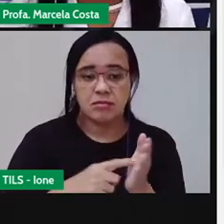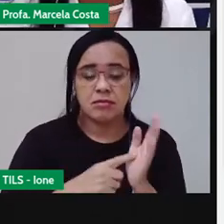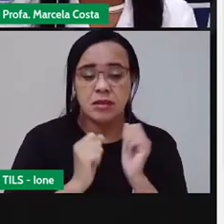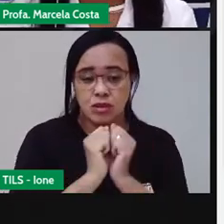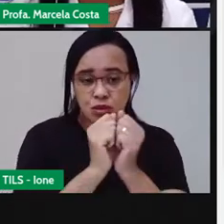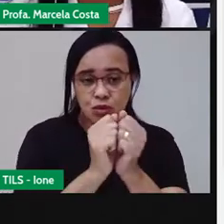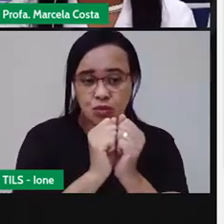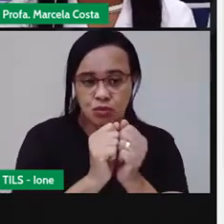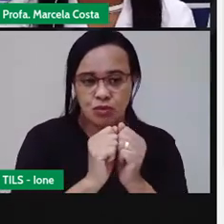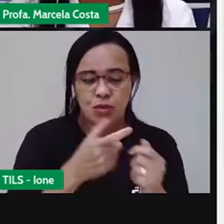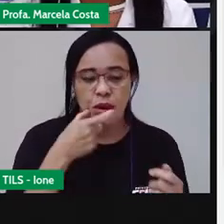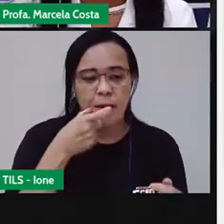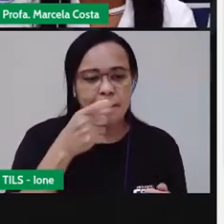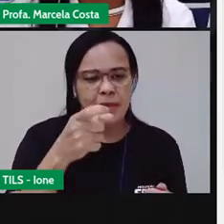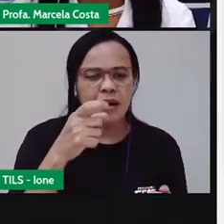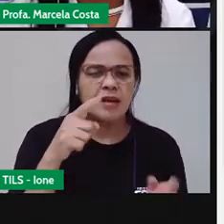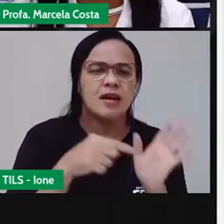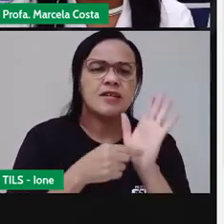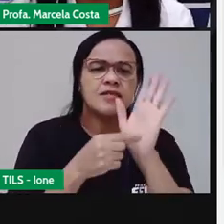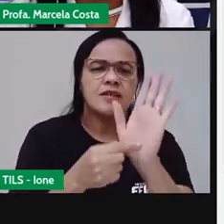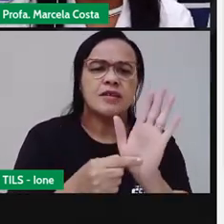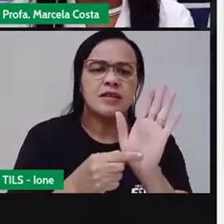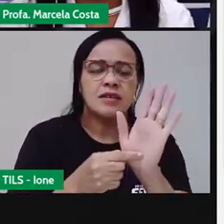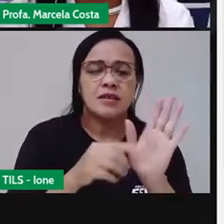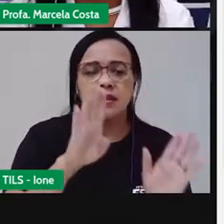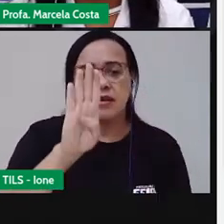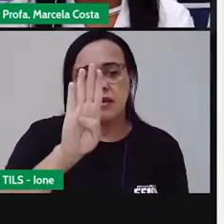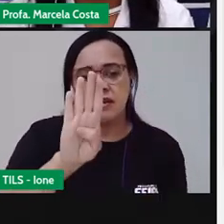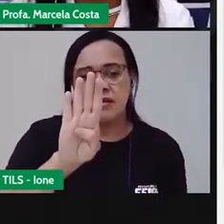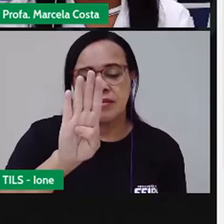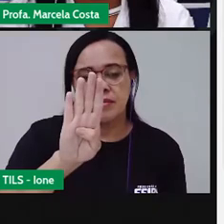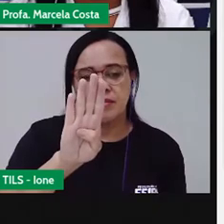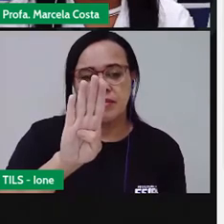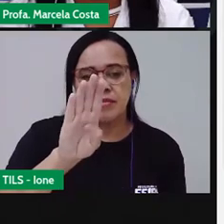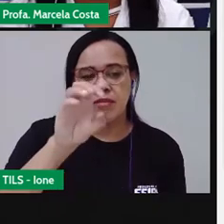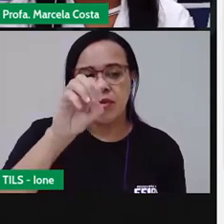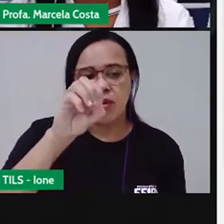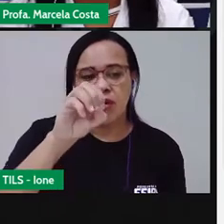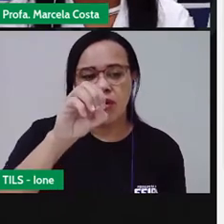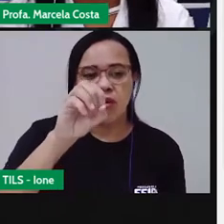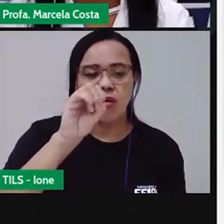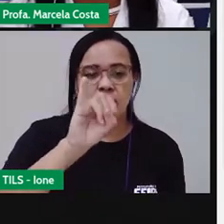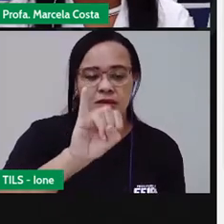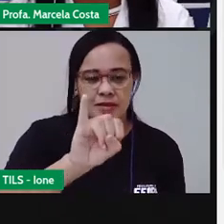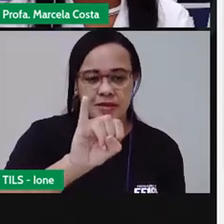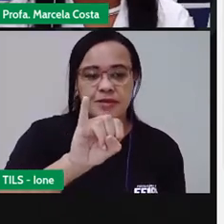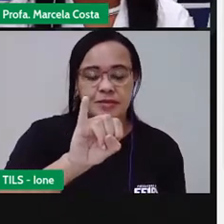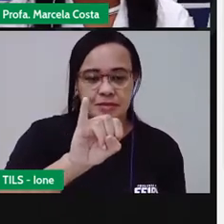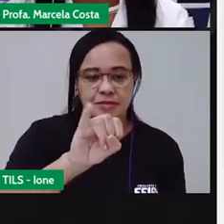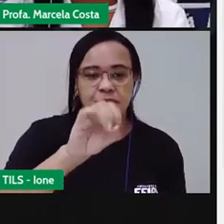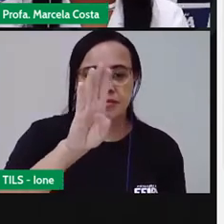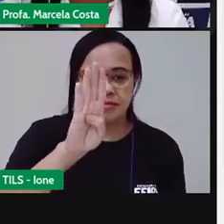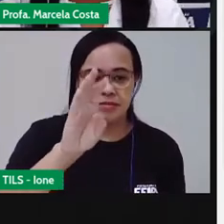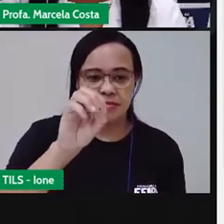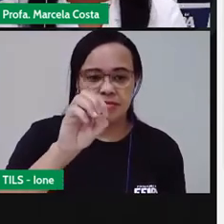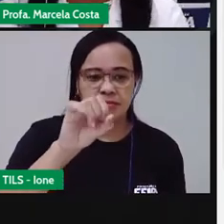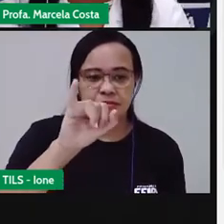a palavra BOE. O, B, O, I. BOE.